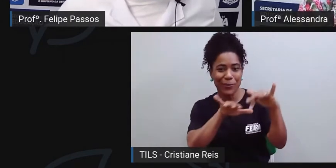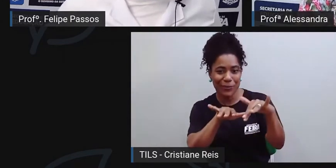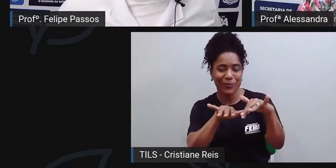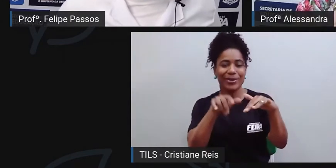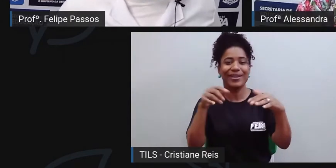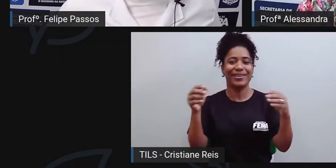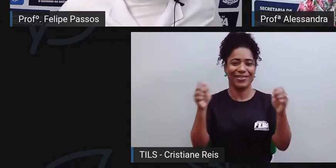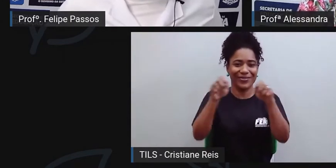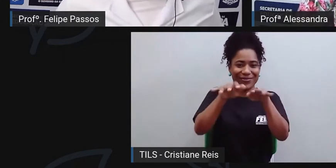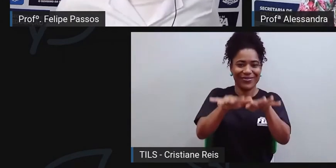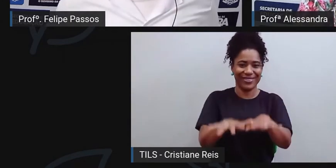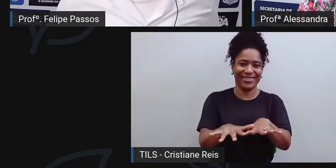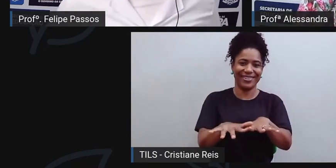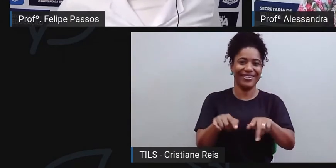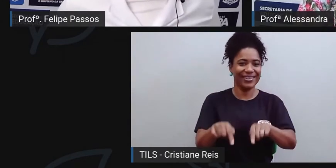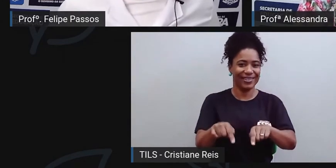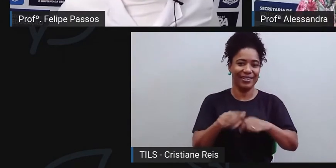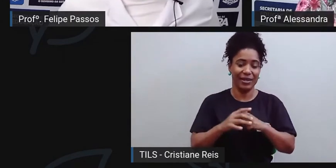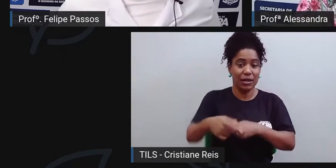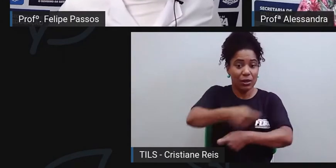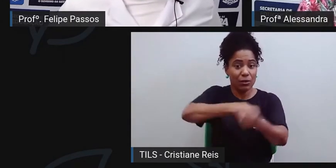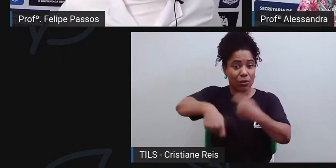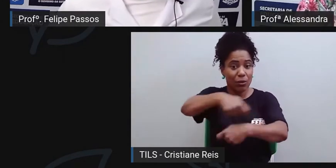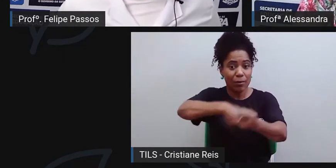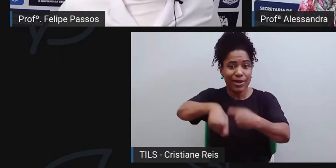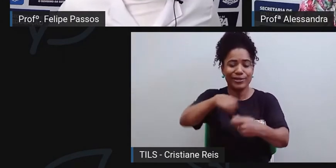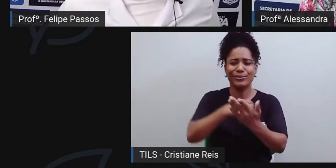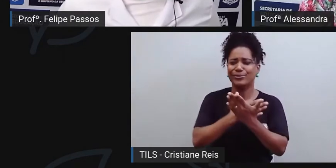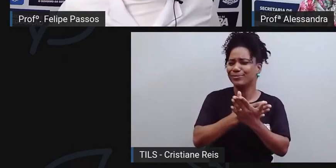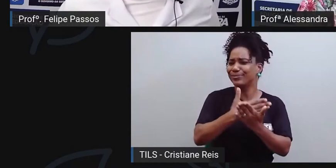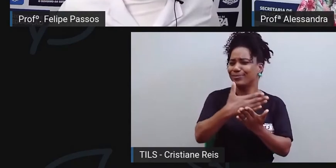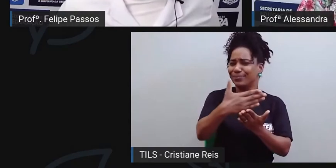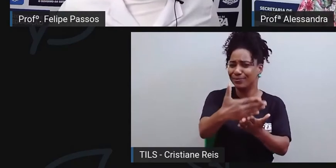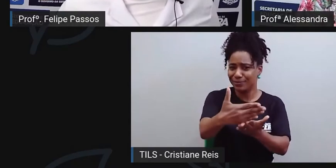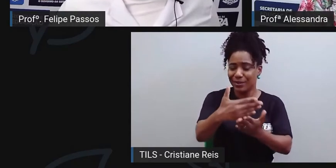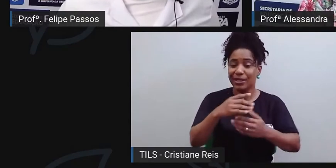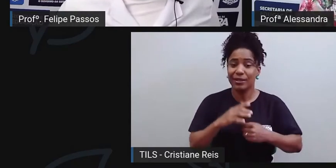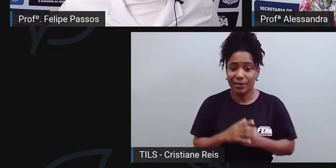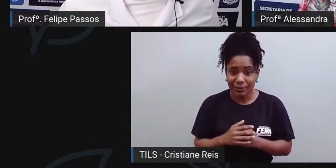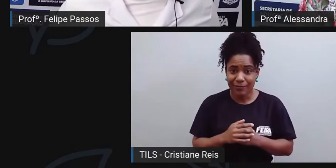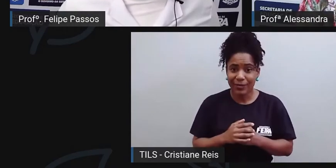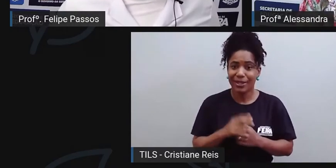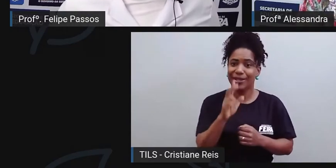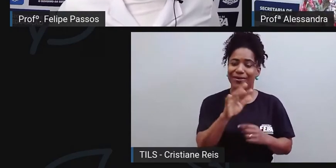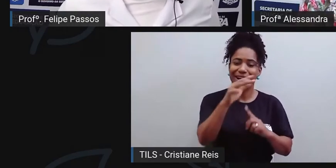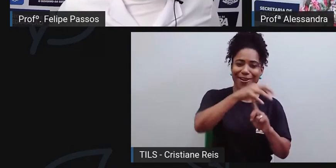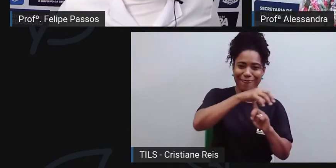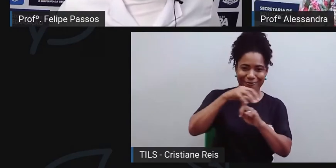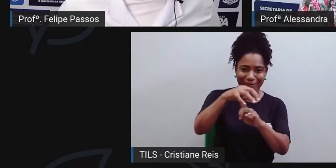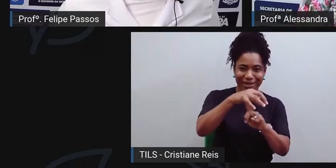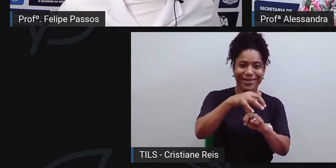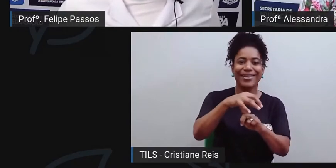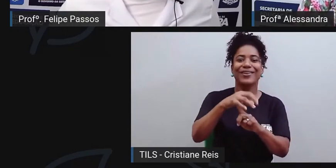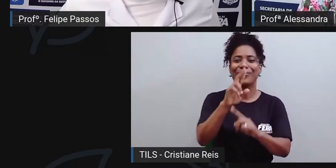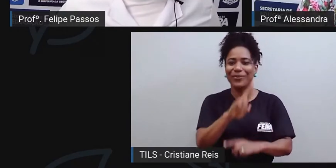estabelecendo justamente por conta dessa feira. Então, essa feira dá nome à Feira de Santana.